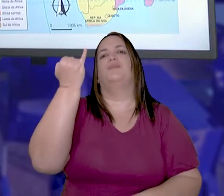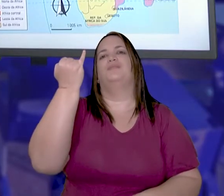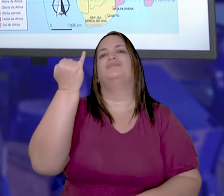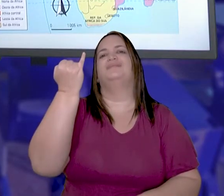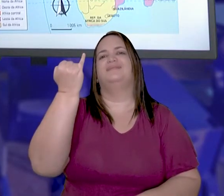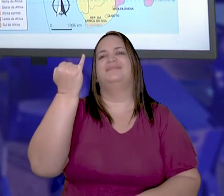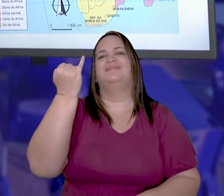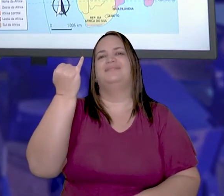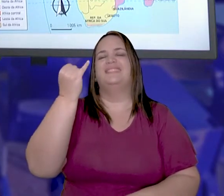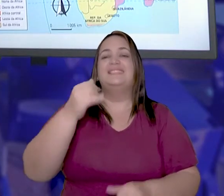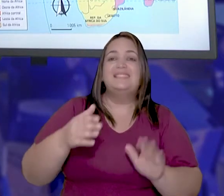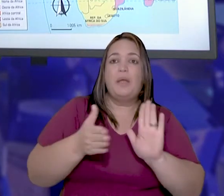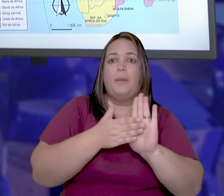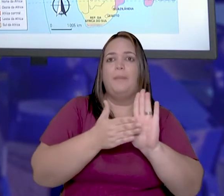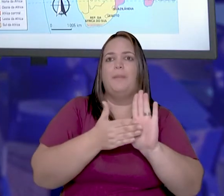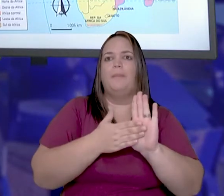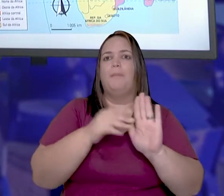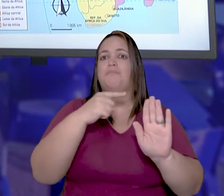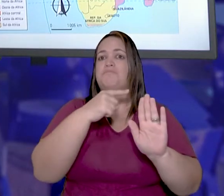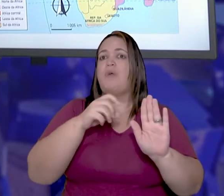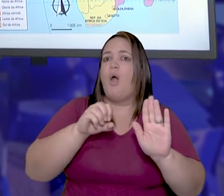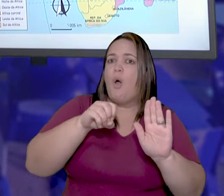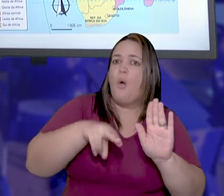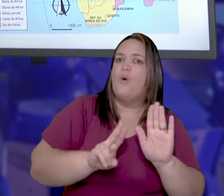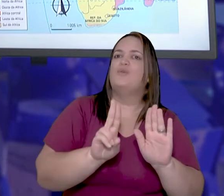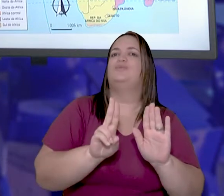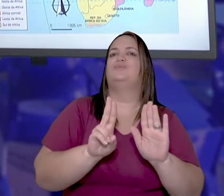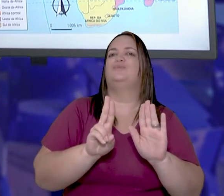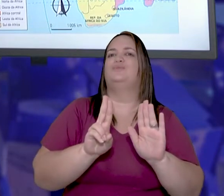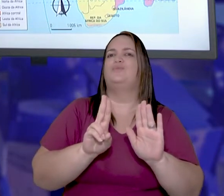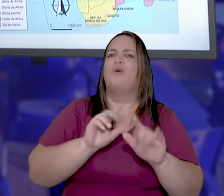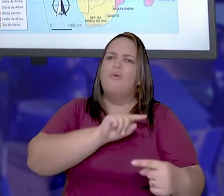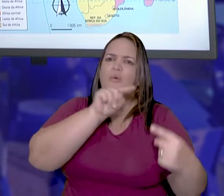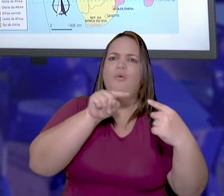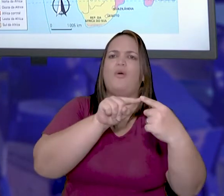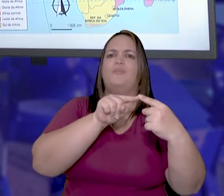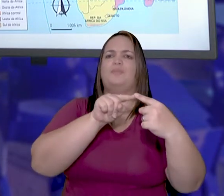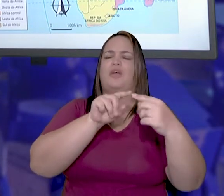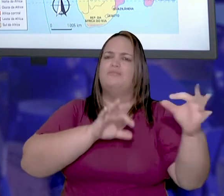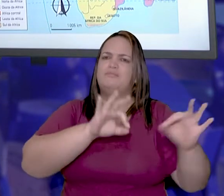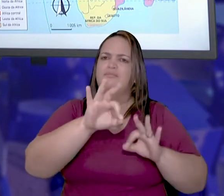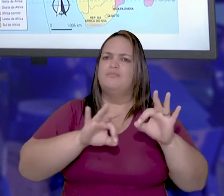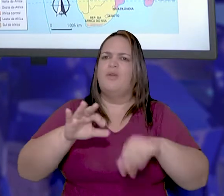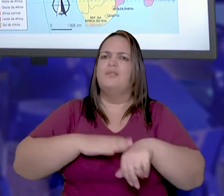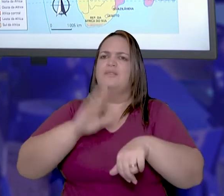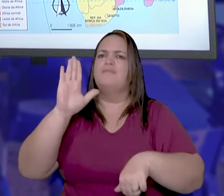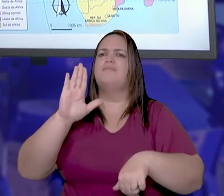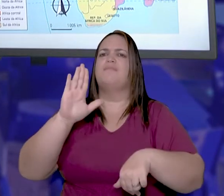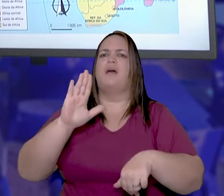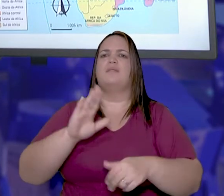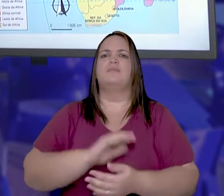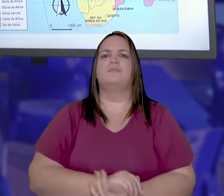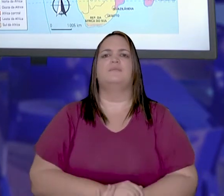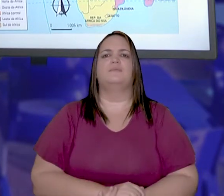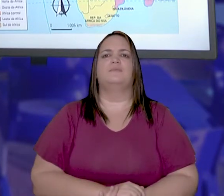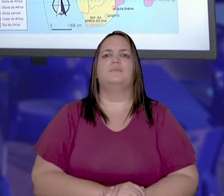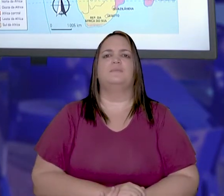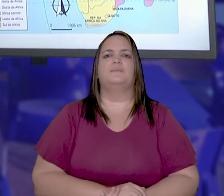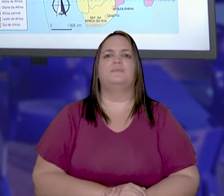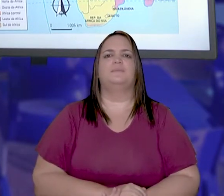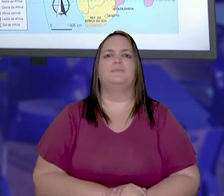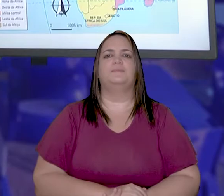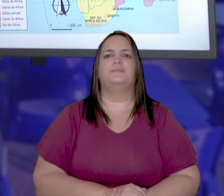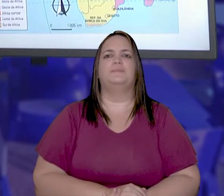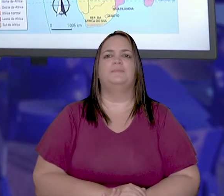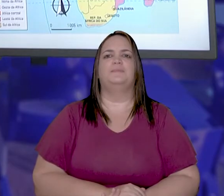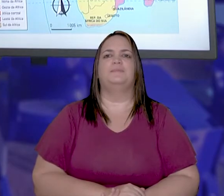essas são as cinco grandes regiões propostas pela ONU para pacificar